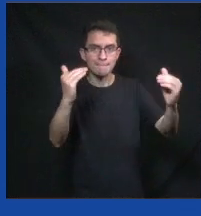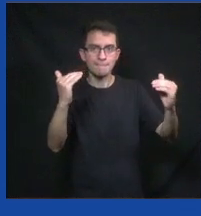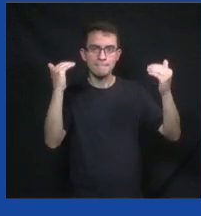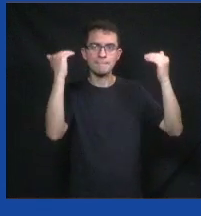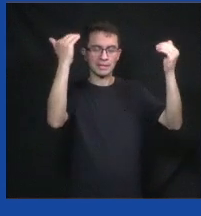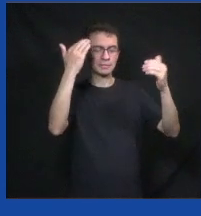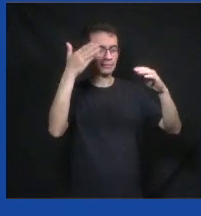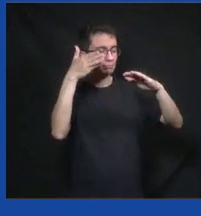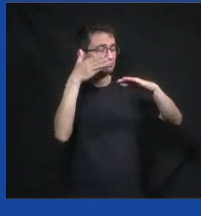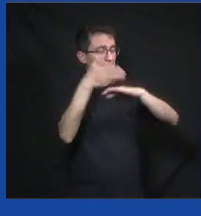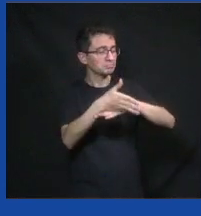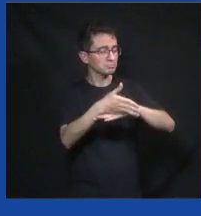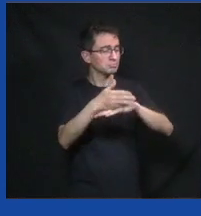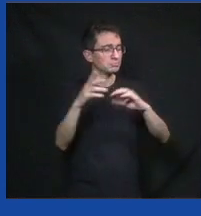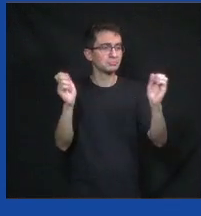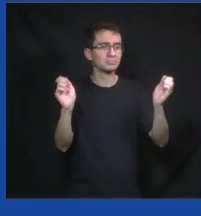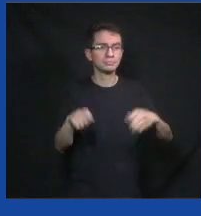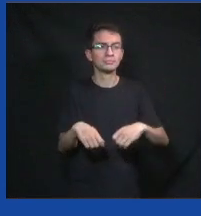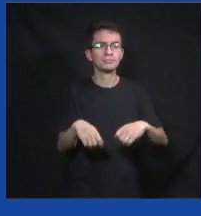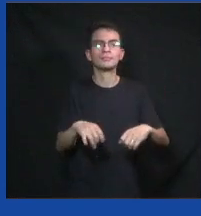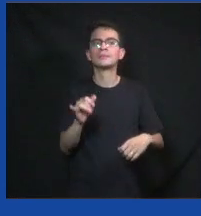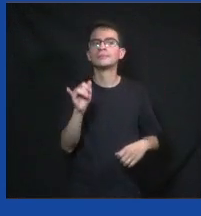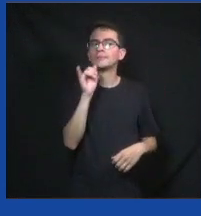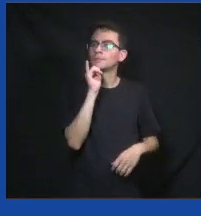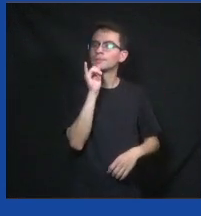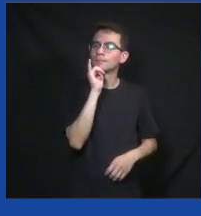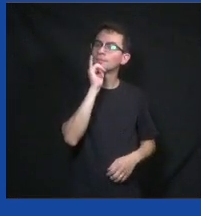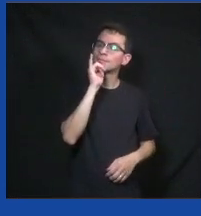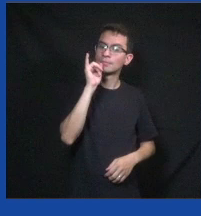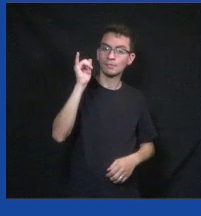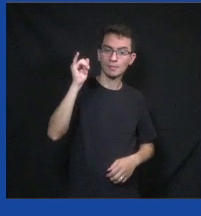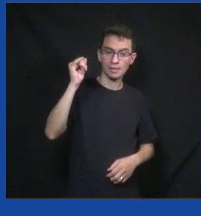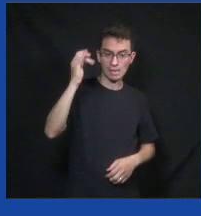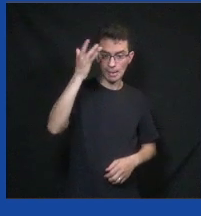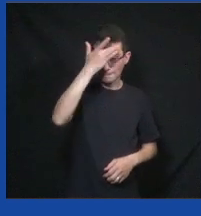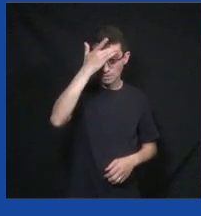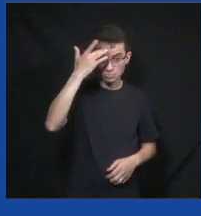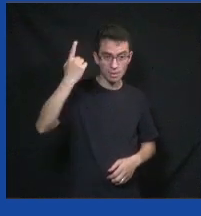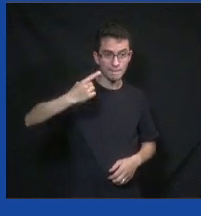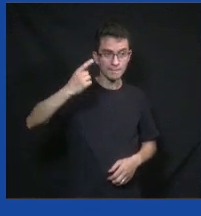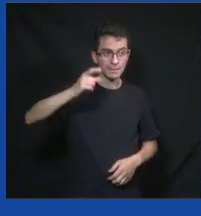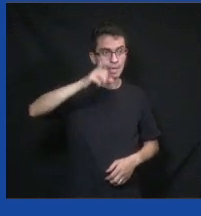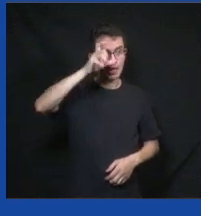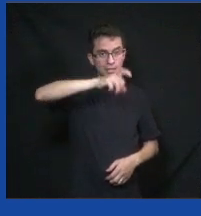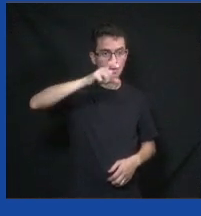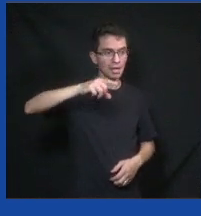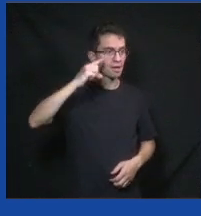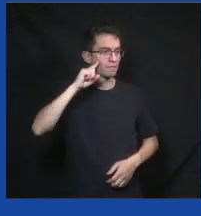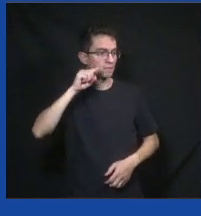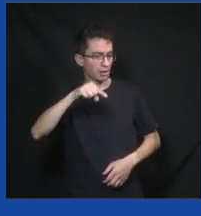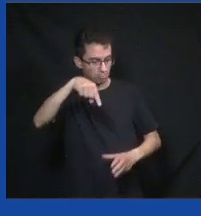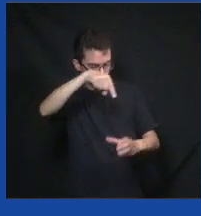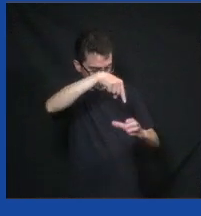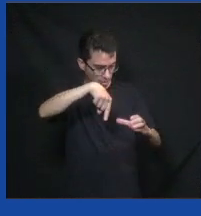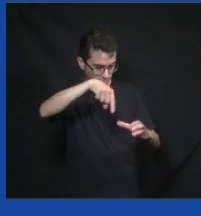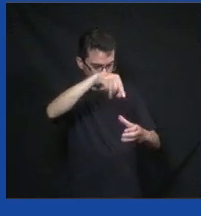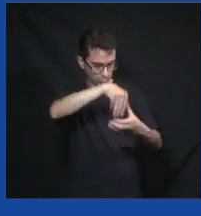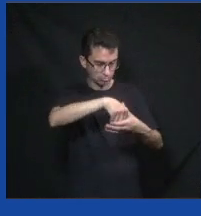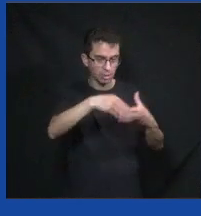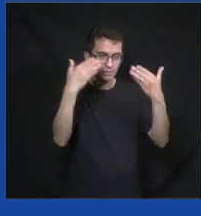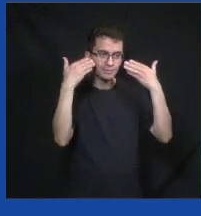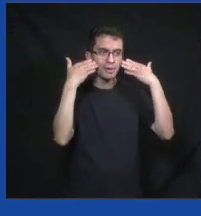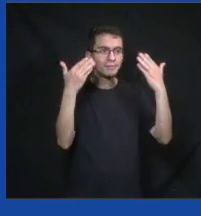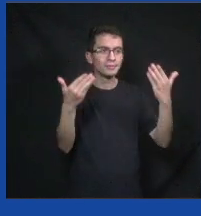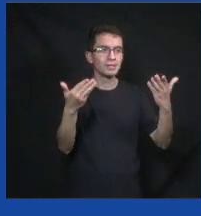gamificou a plataforma inteira. Então, por exemplo, essa mesma pessoa que entra às vezes porque tem um buraco na frente da casa dela ou porque a prefeitura está fazendo orçamento